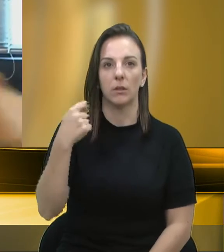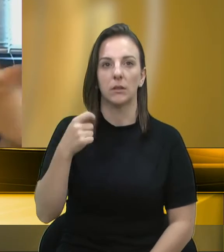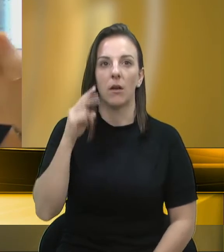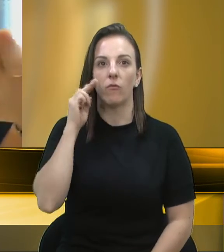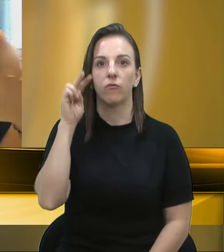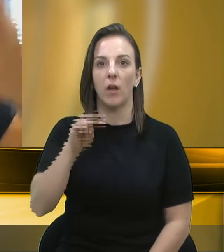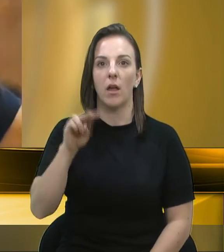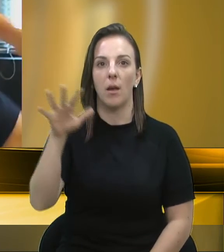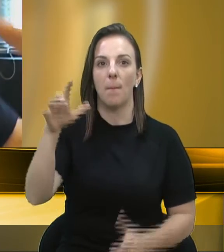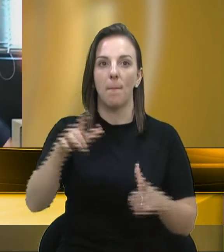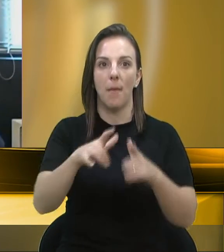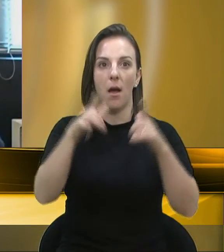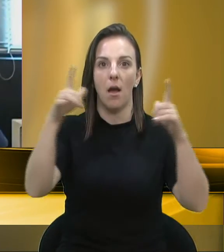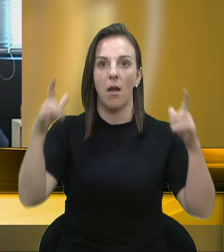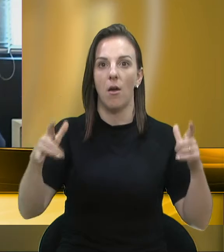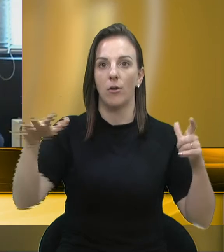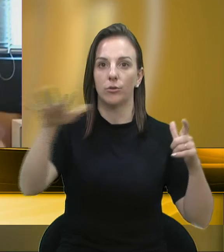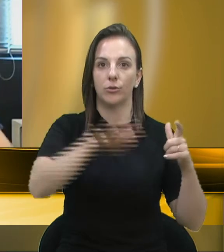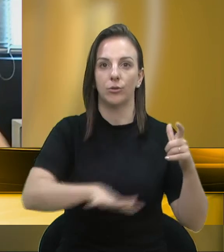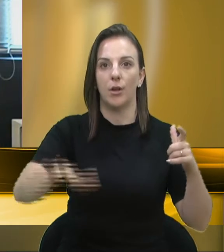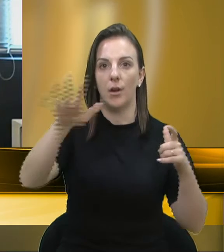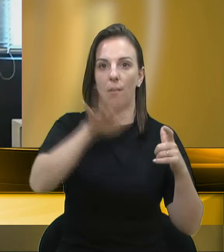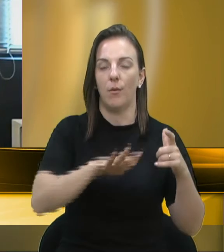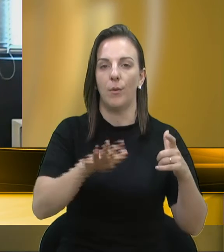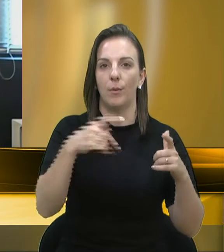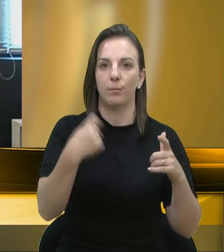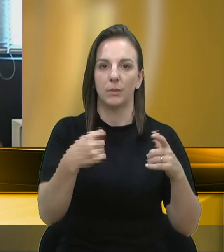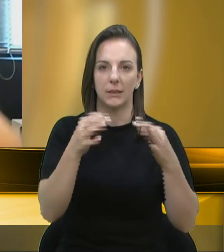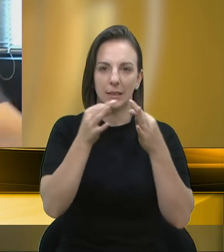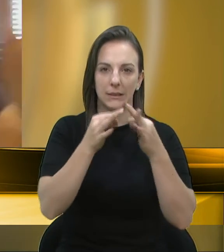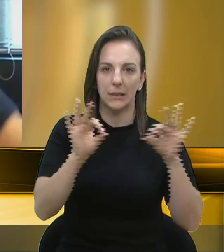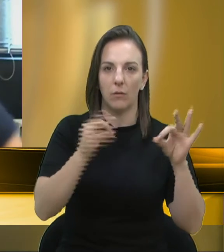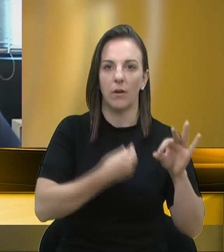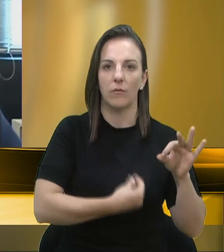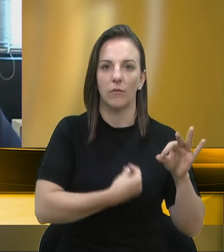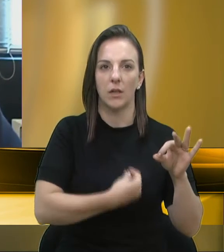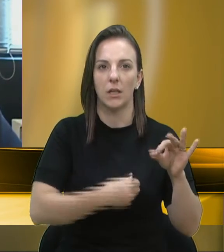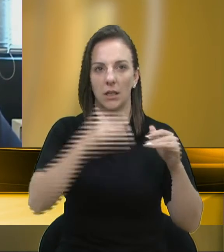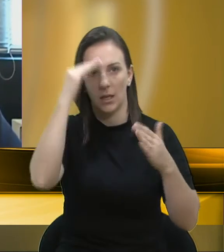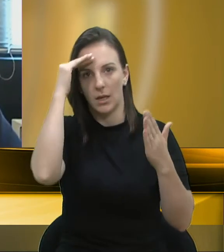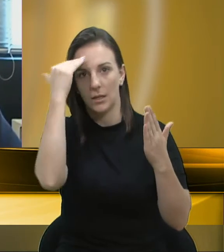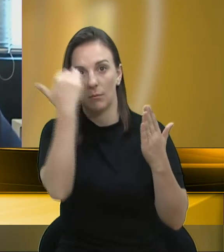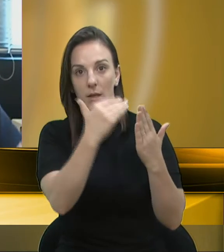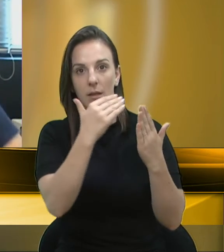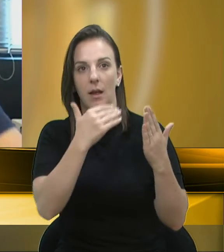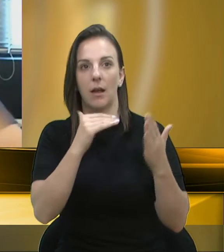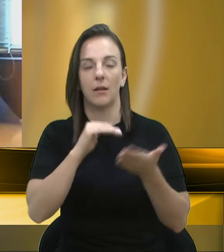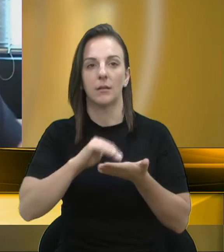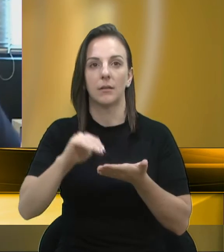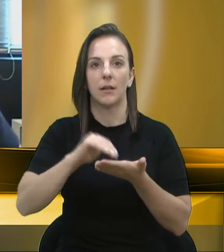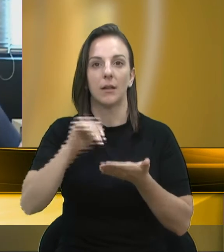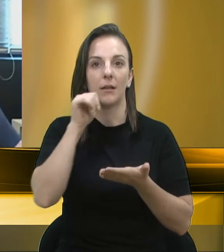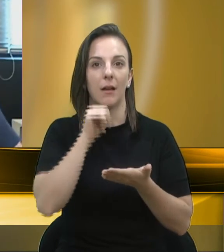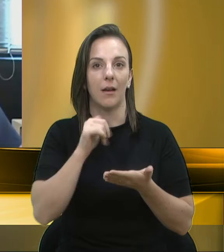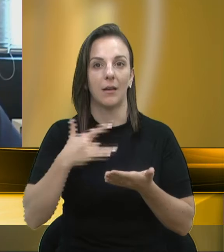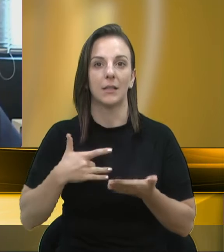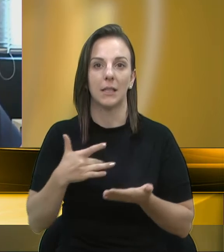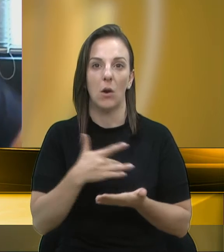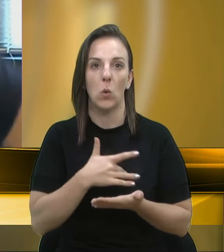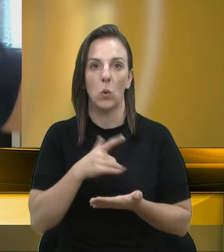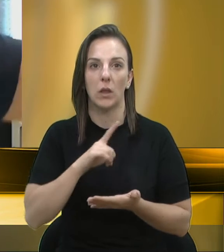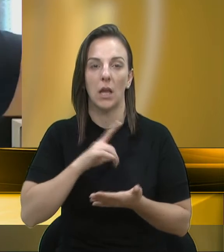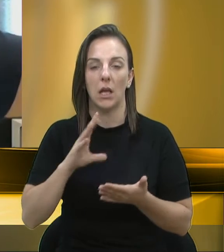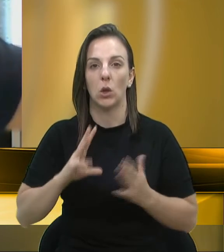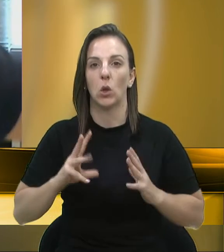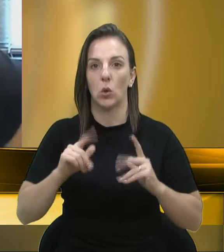tem que ver a administração como um todo. Ele tem que salvar a vida, respeitar a secretária da saúde, que tem todo o conhecimento,